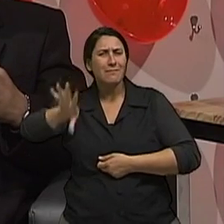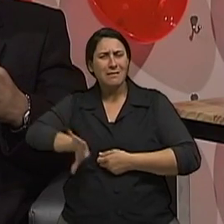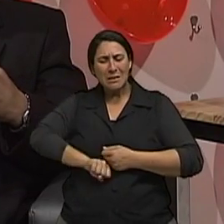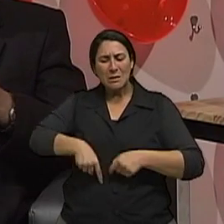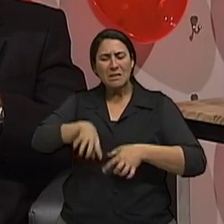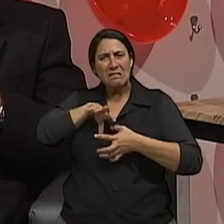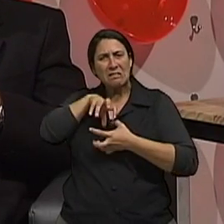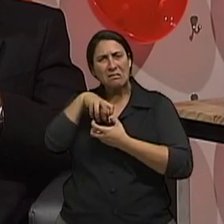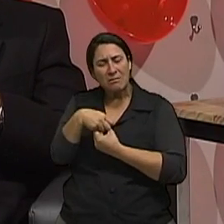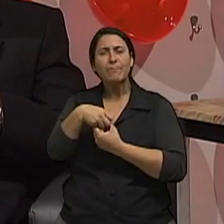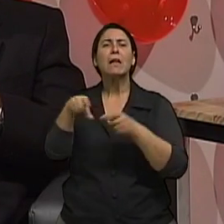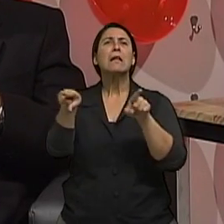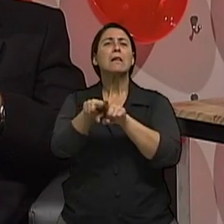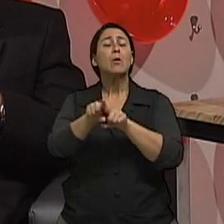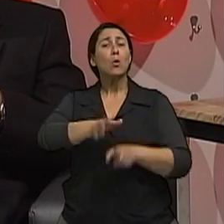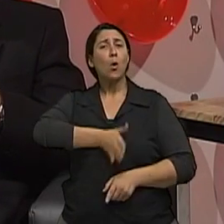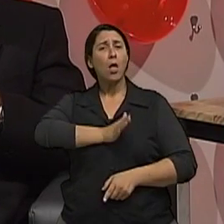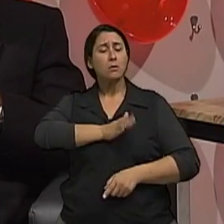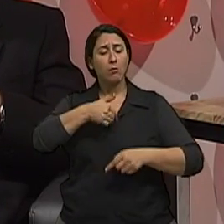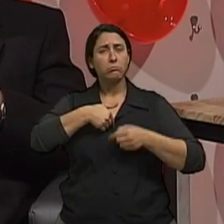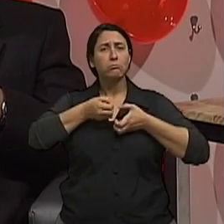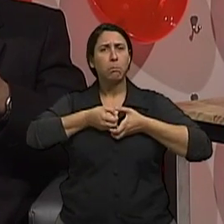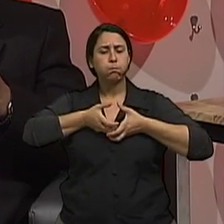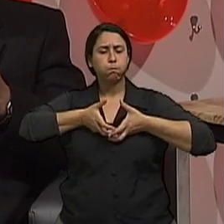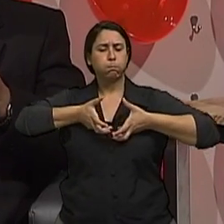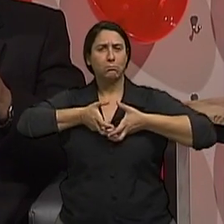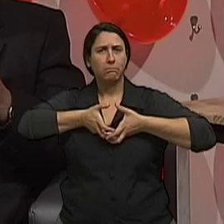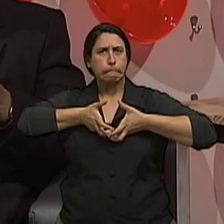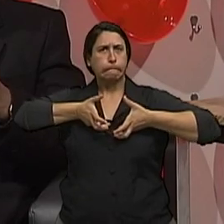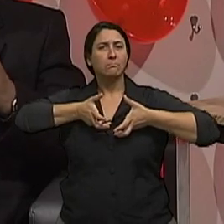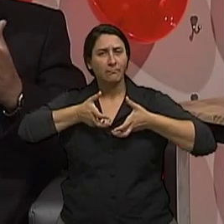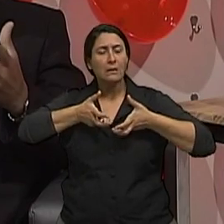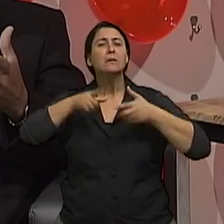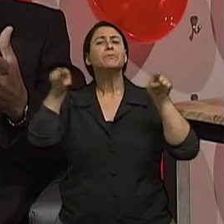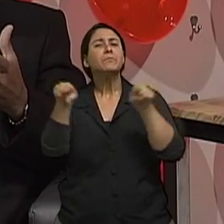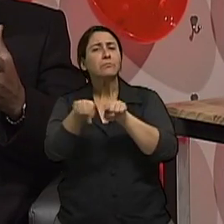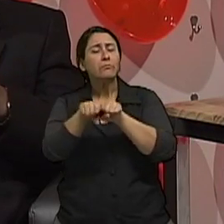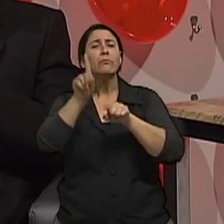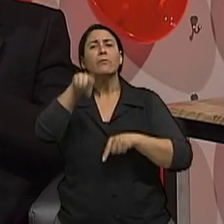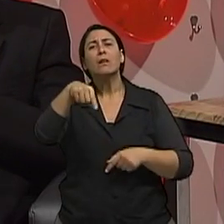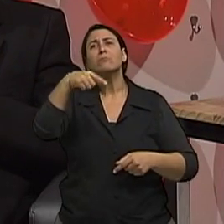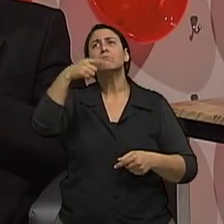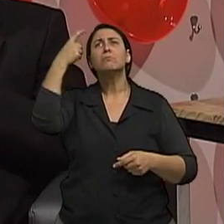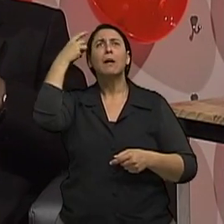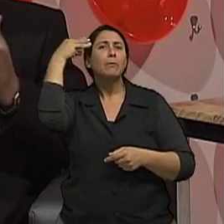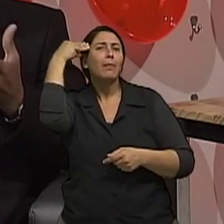começa a crescer, eles podem desenvolver um tipo de demência, né? Alzheimer é um tipo de demência, mas existem vários outros, né?